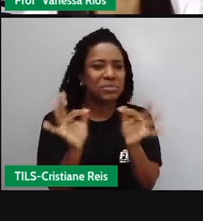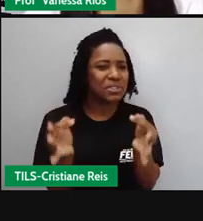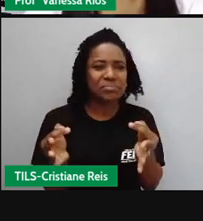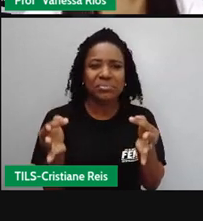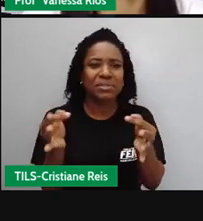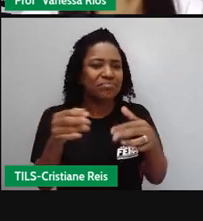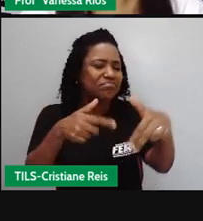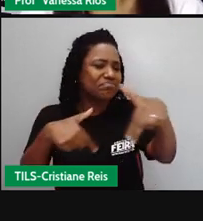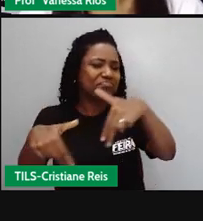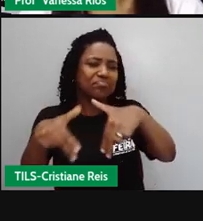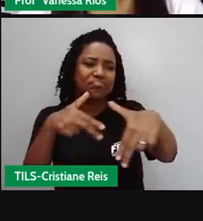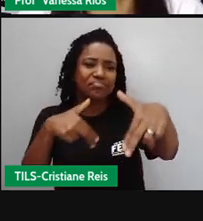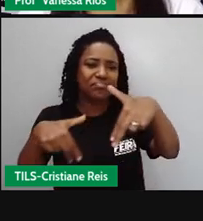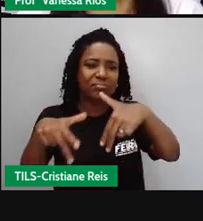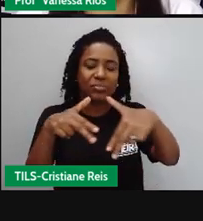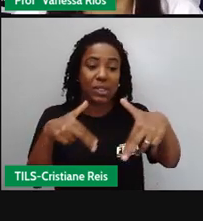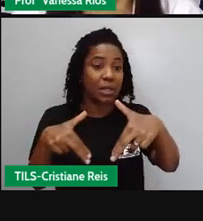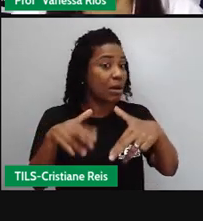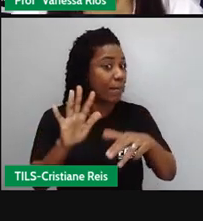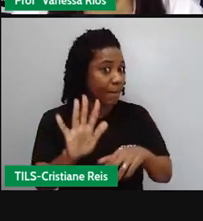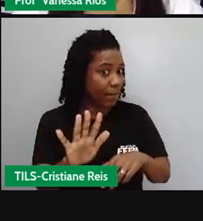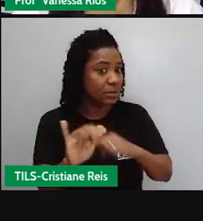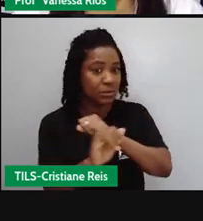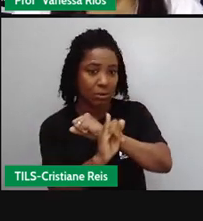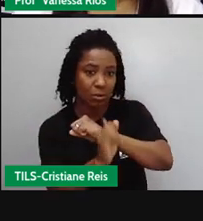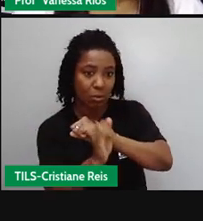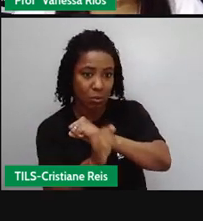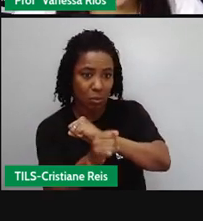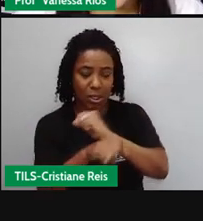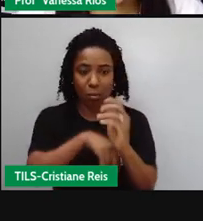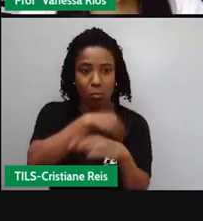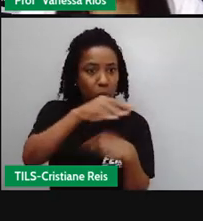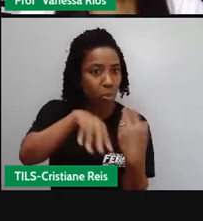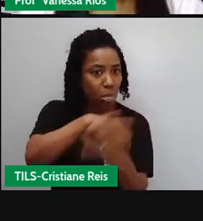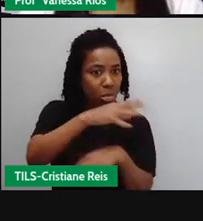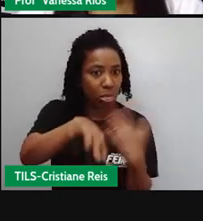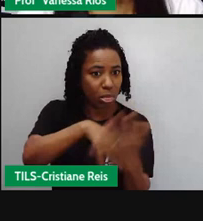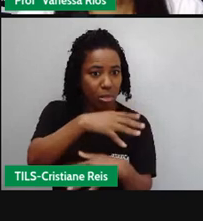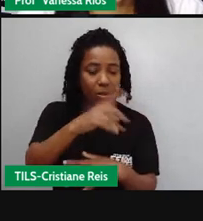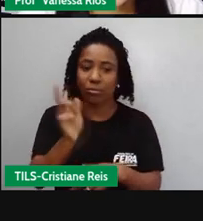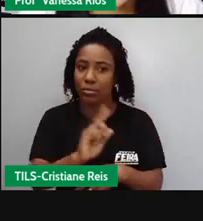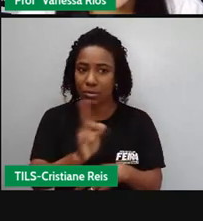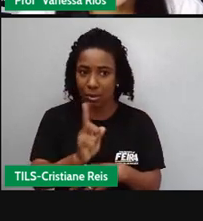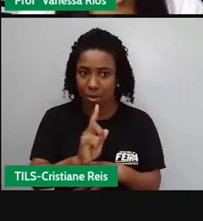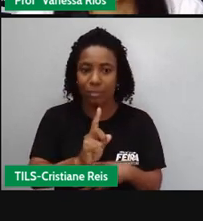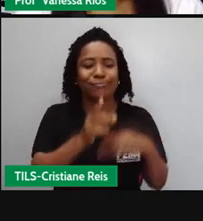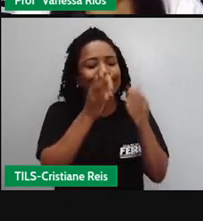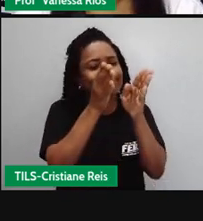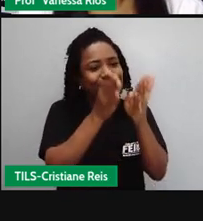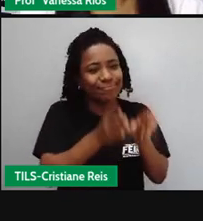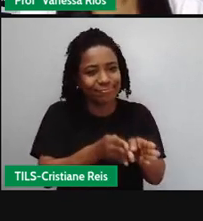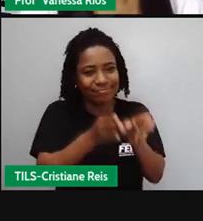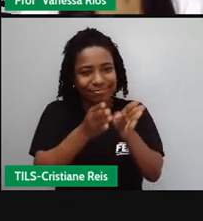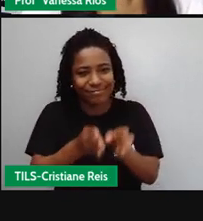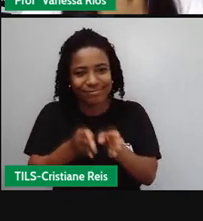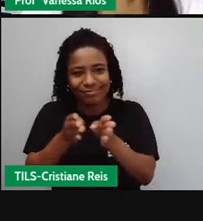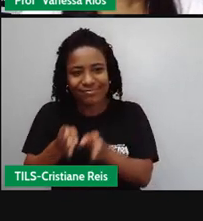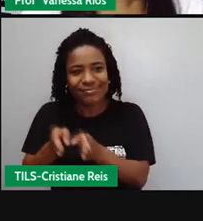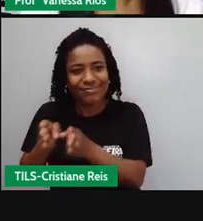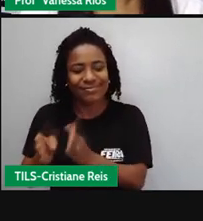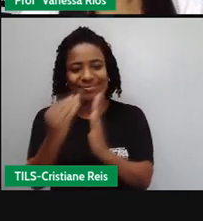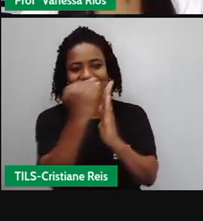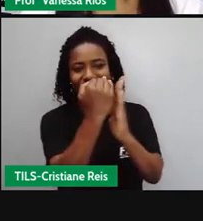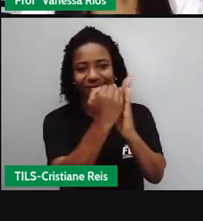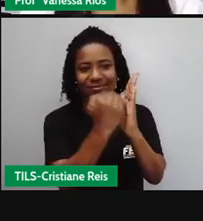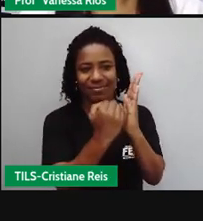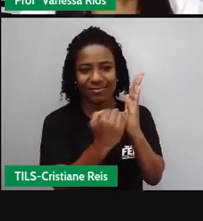não é apresentada ou produzida de forma aleatória. Existe, sim, uma organização na forma de contar,